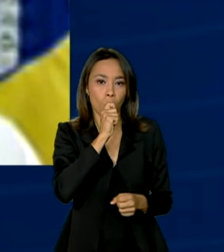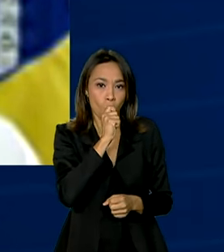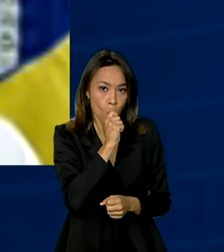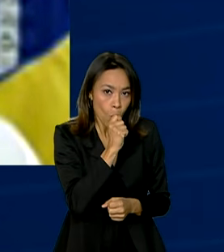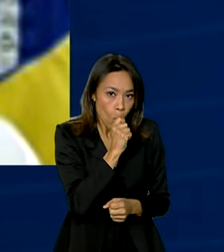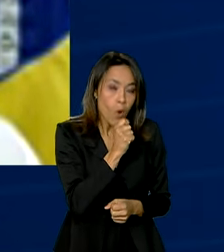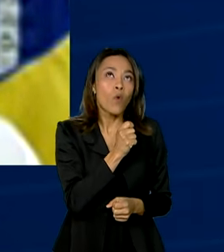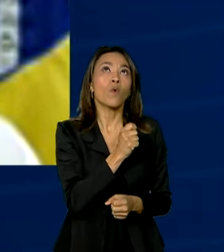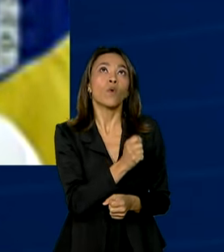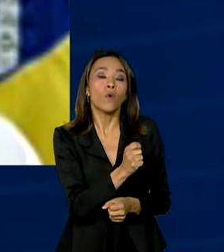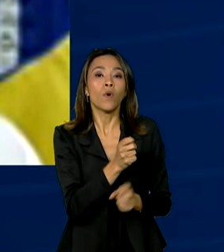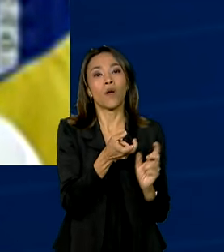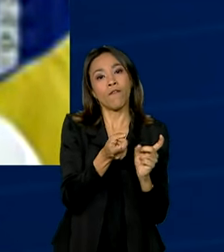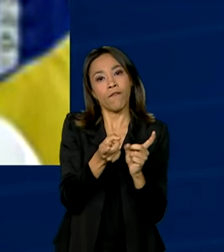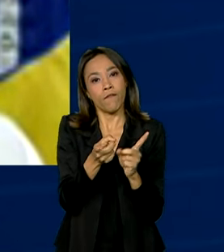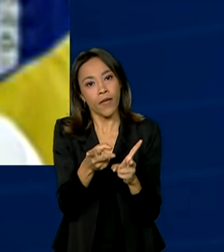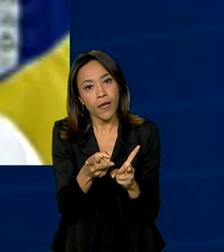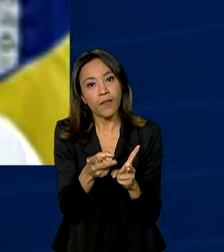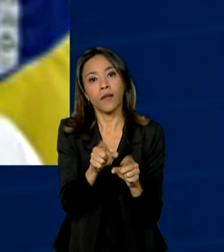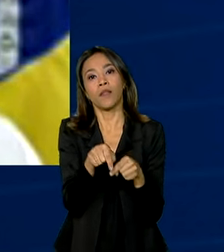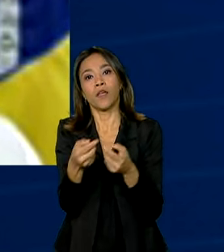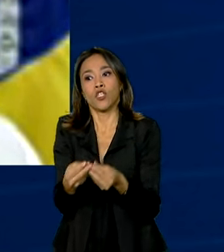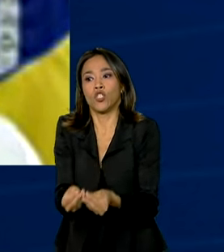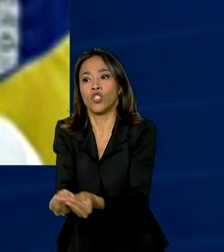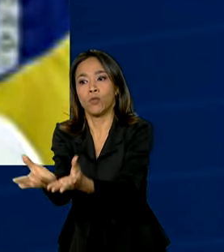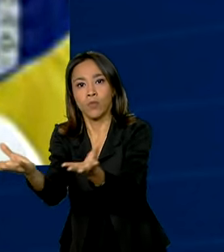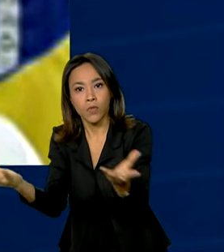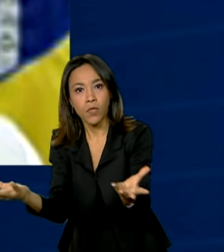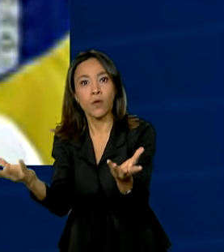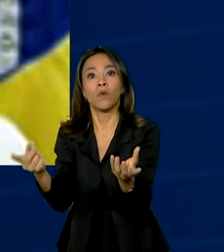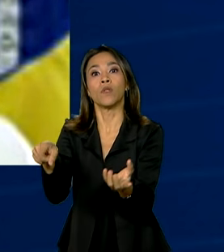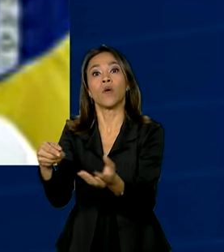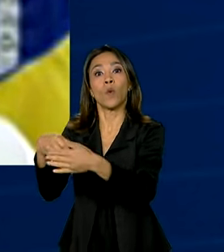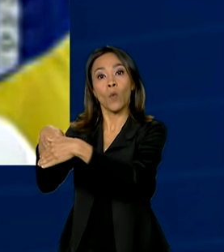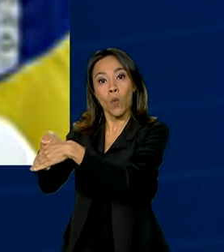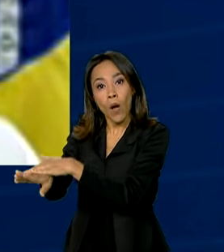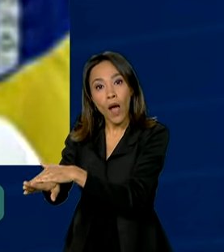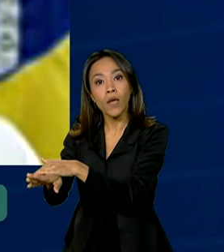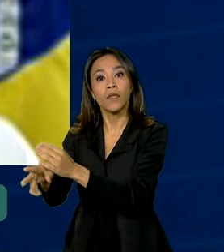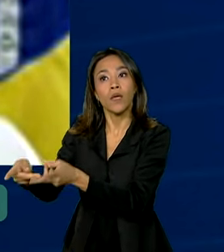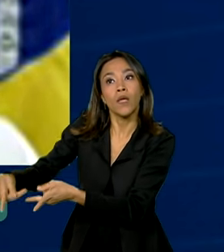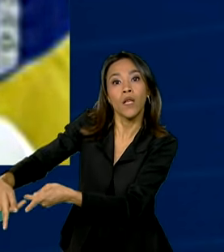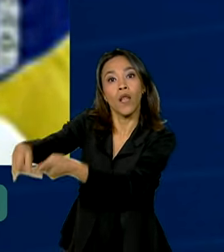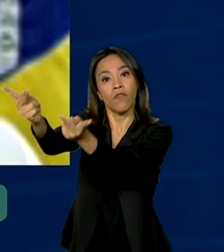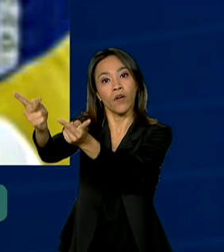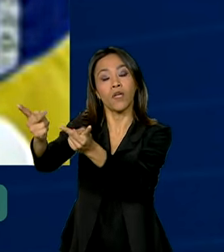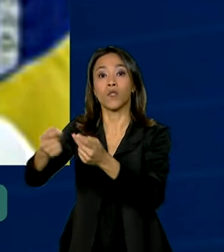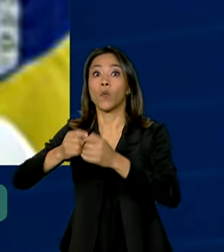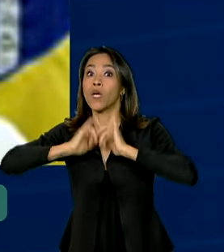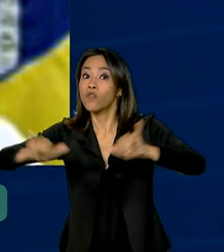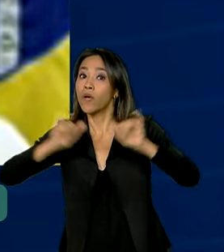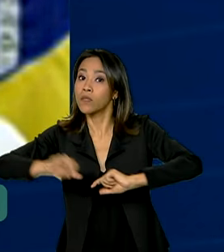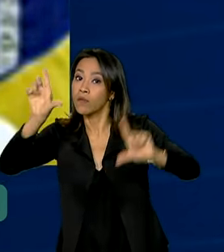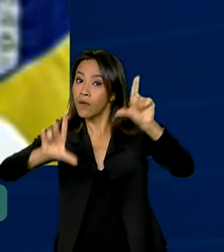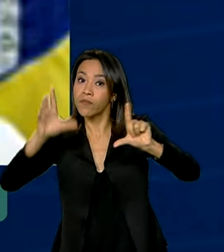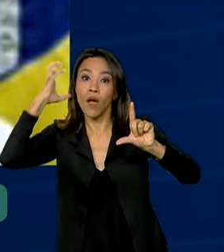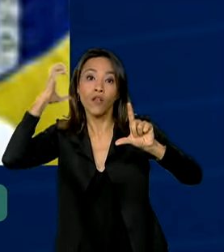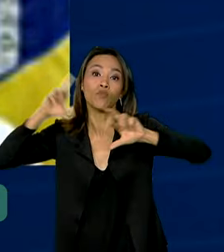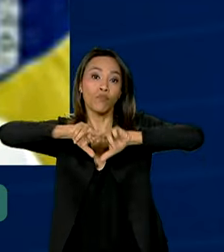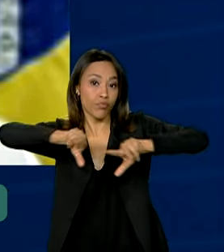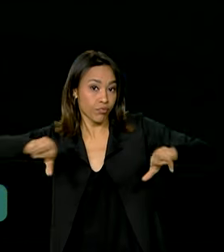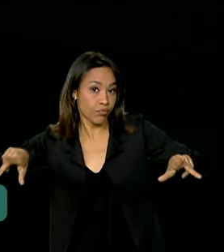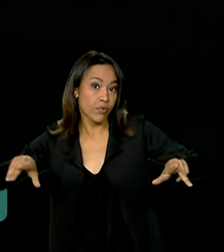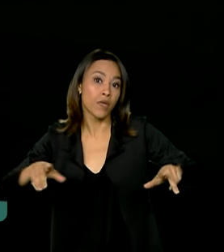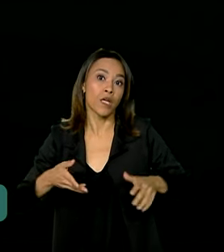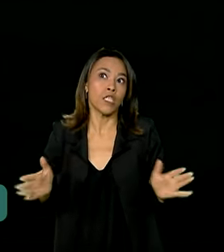comercialização, distribuição, o armazenamento, o transporte, a propaganda de dispositivos eletrônicos